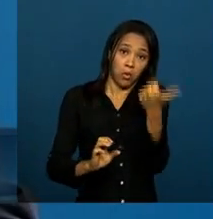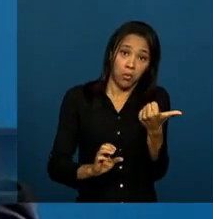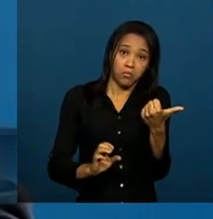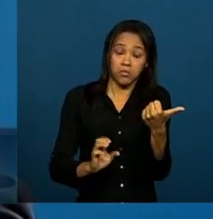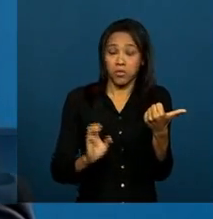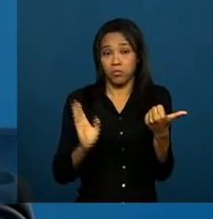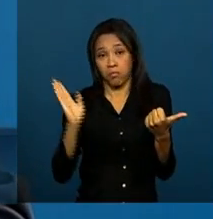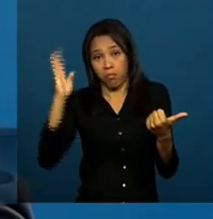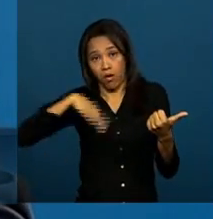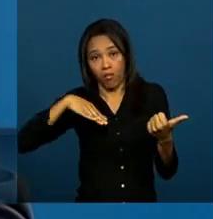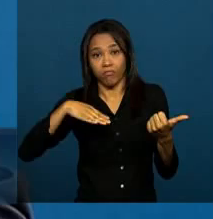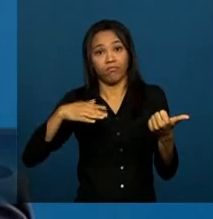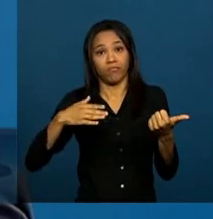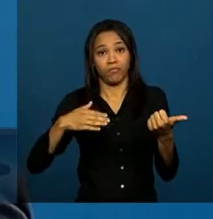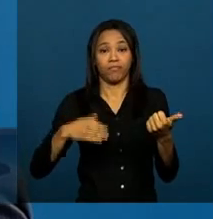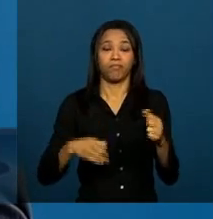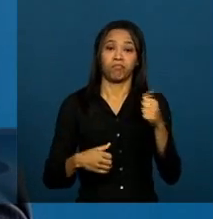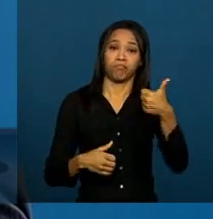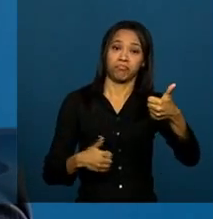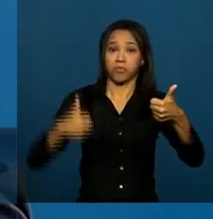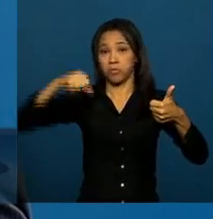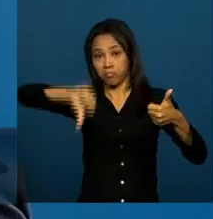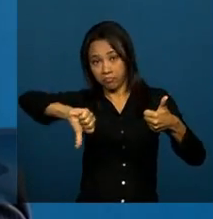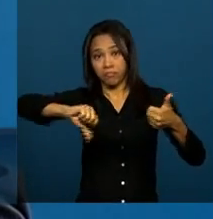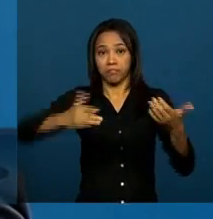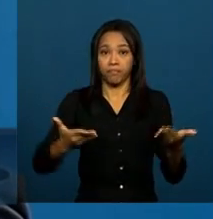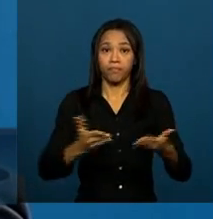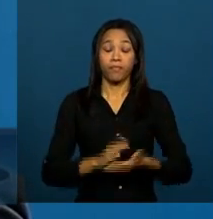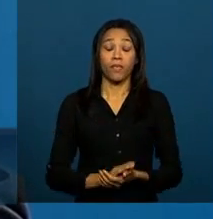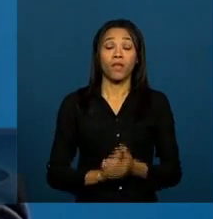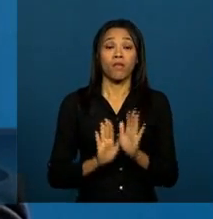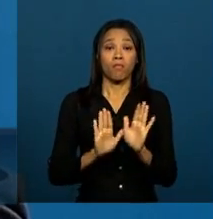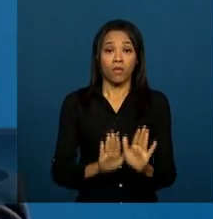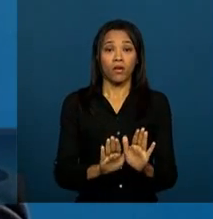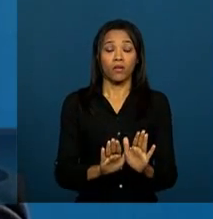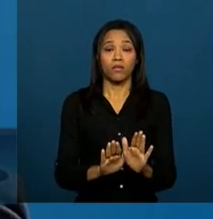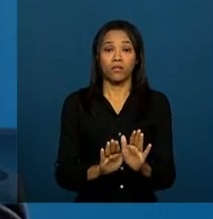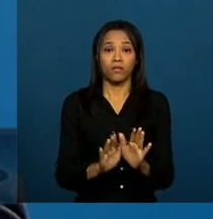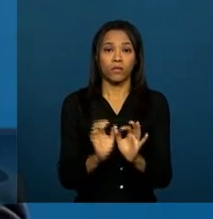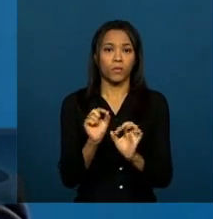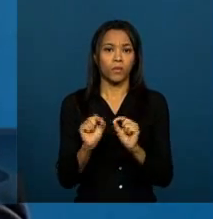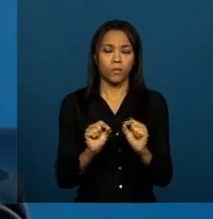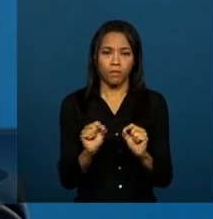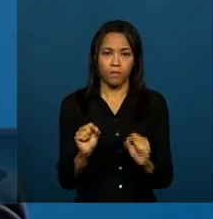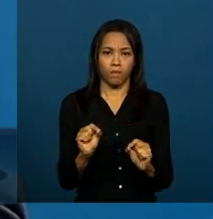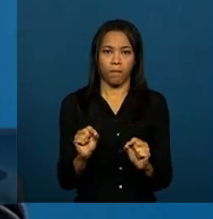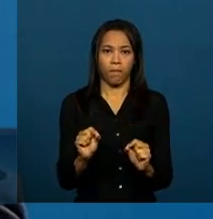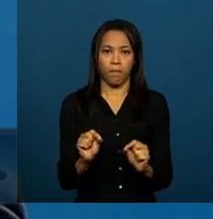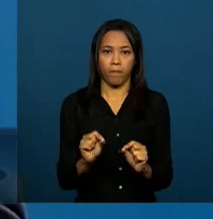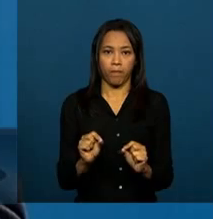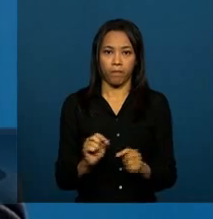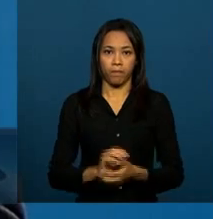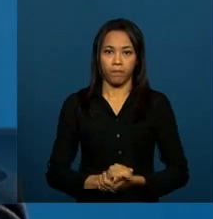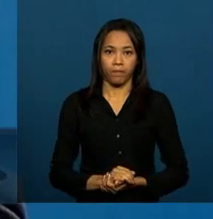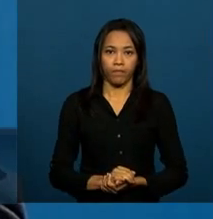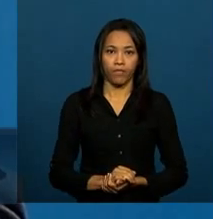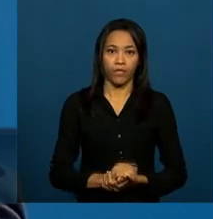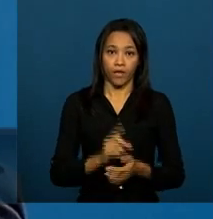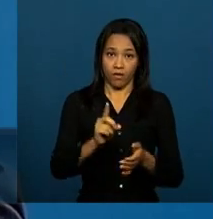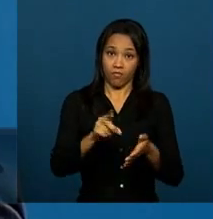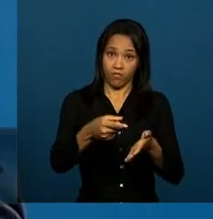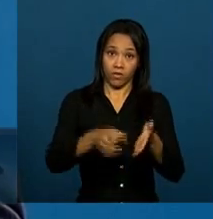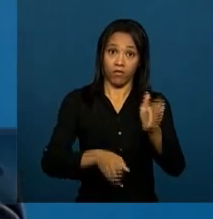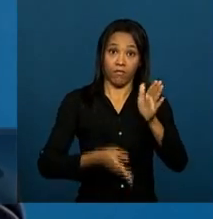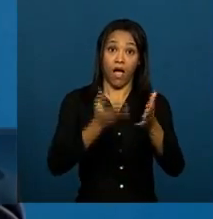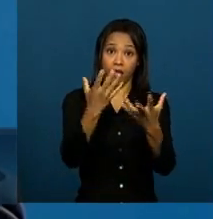Portanto, como qualquer atividade humana, a sua correta legalização,